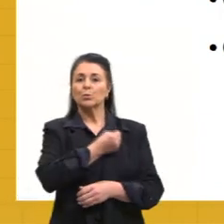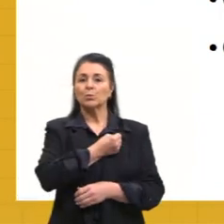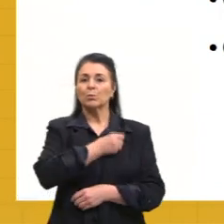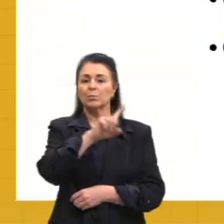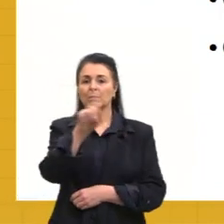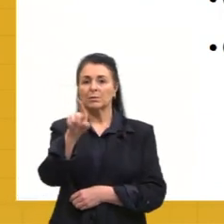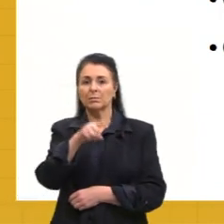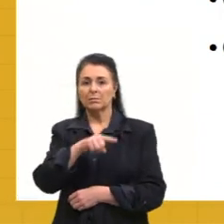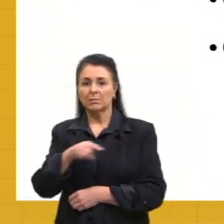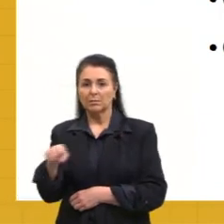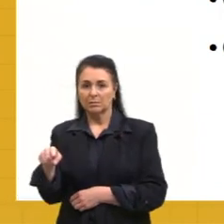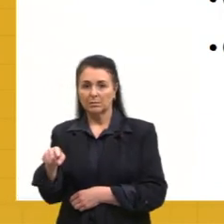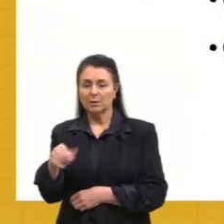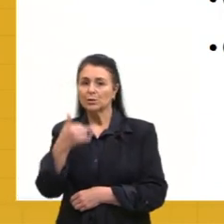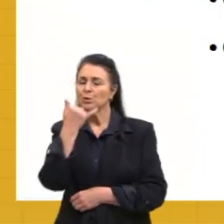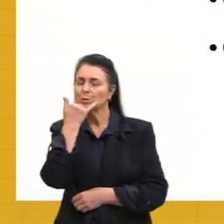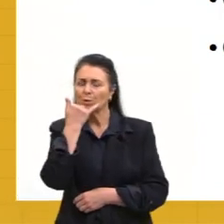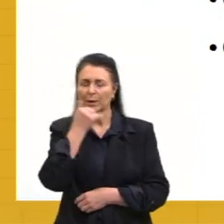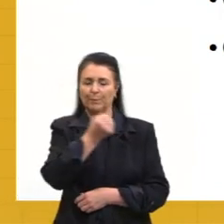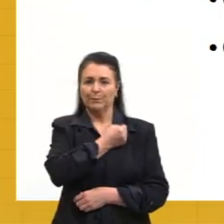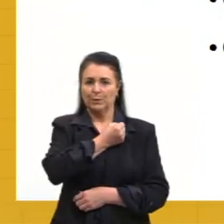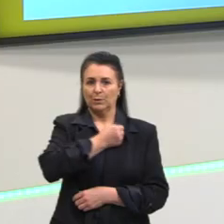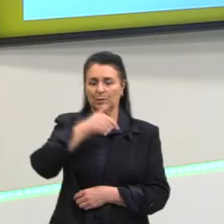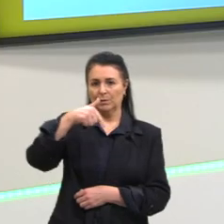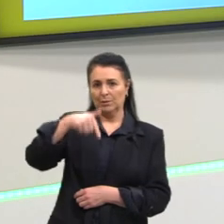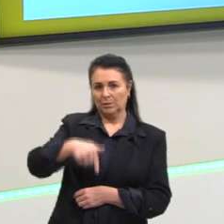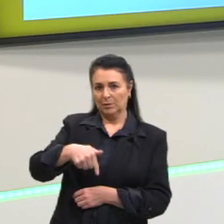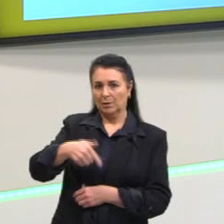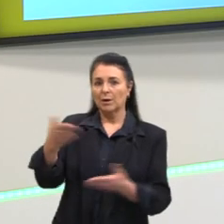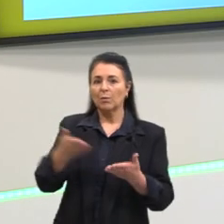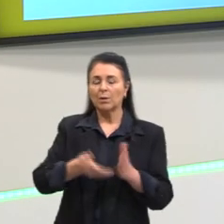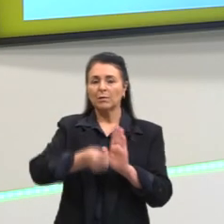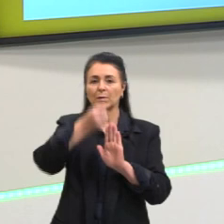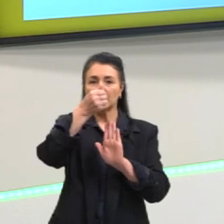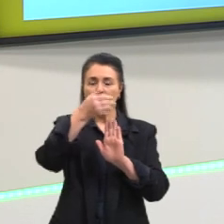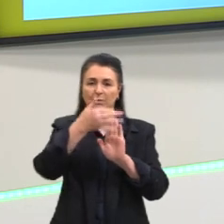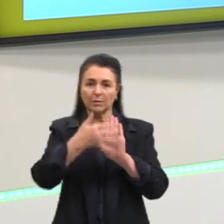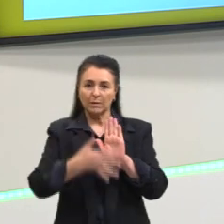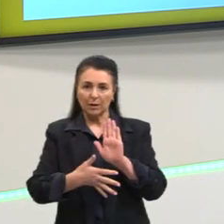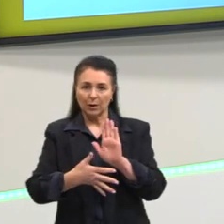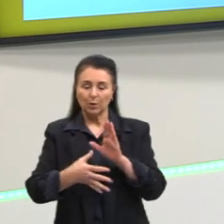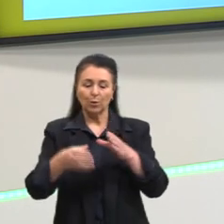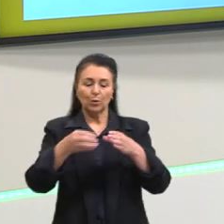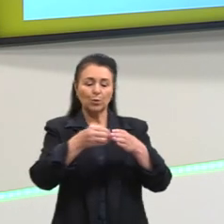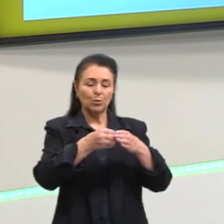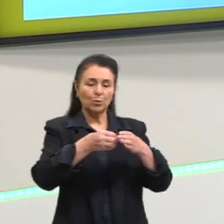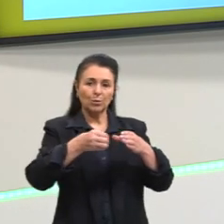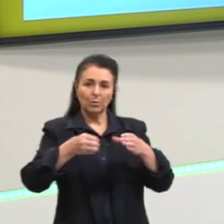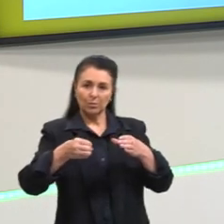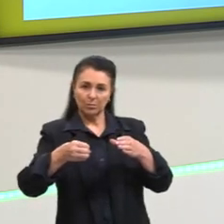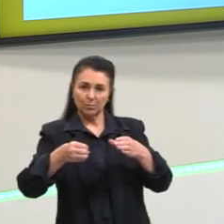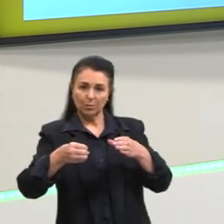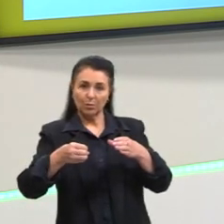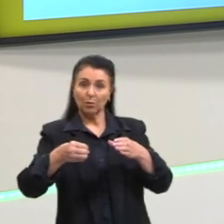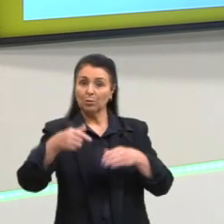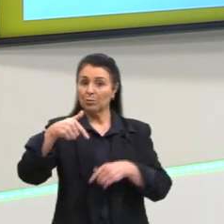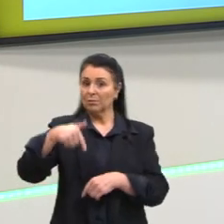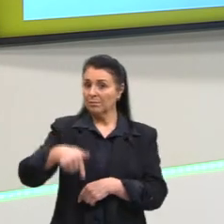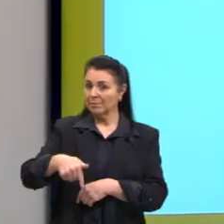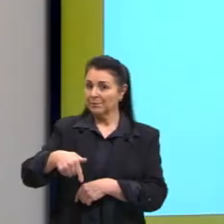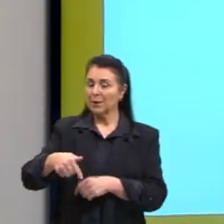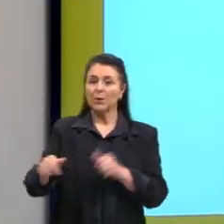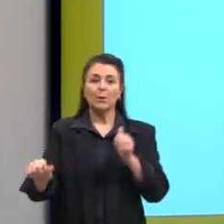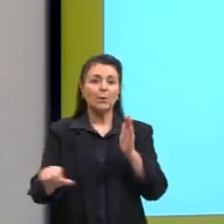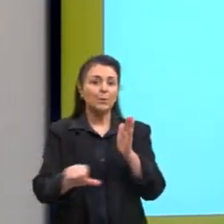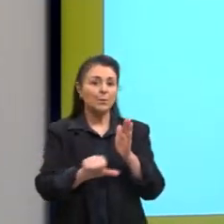Então, agora definiremos alguns conjuntos que são subconjuntos dos racionais. Então, o primeiro subconjunto